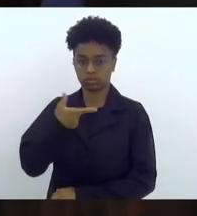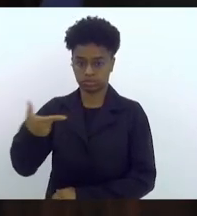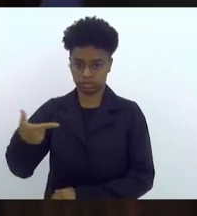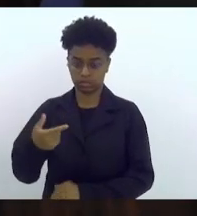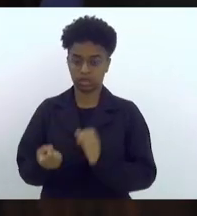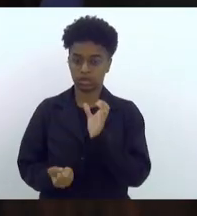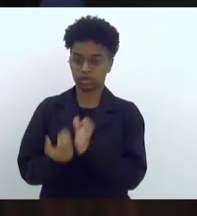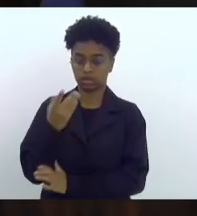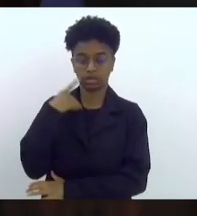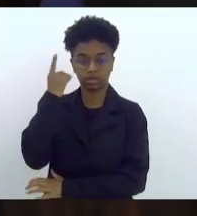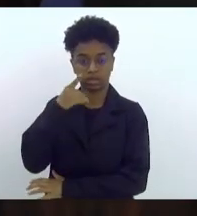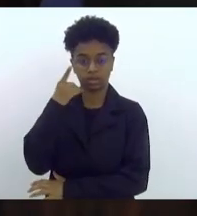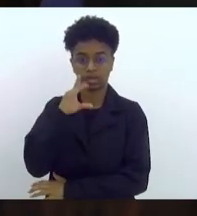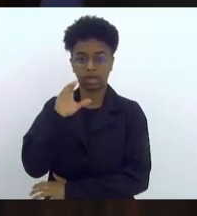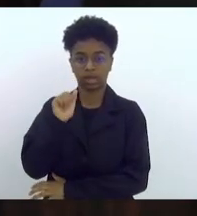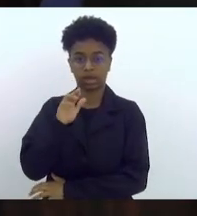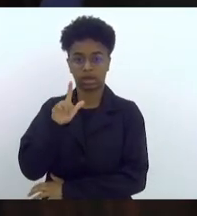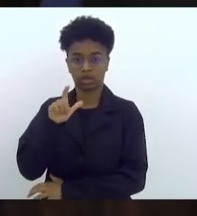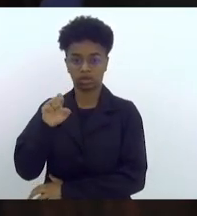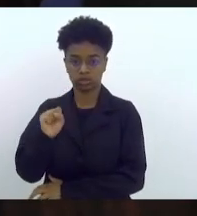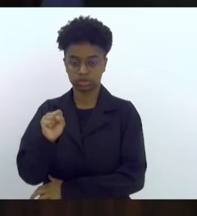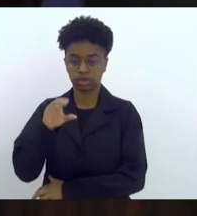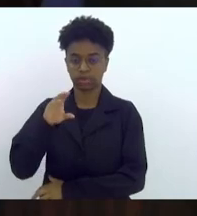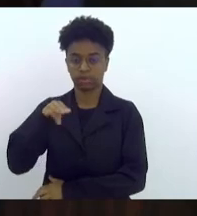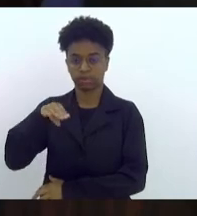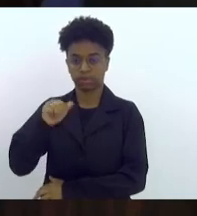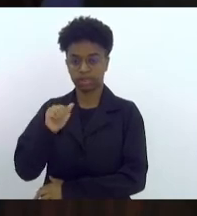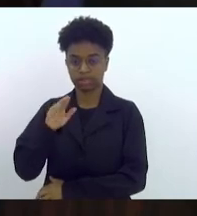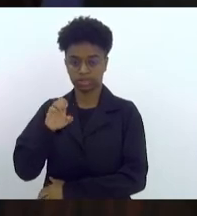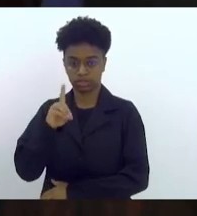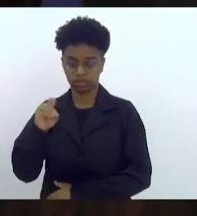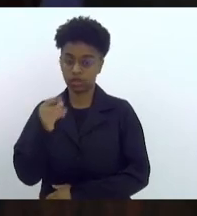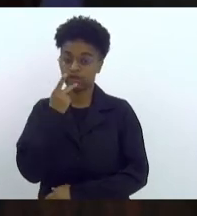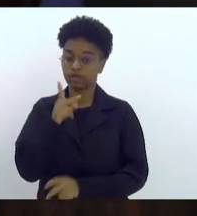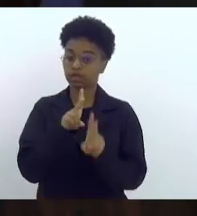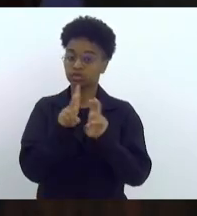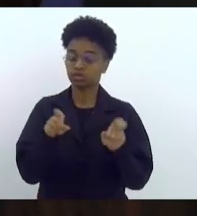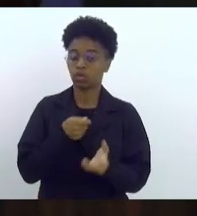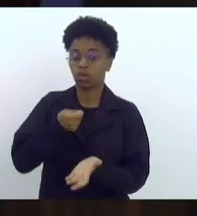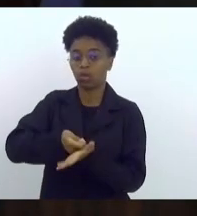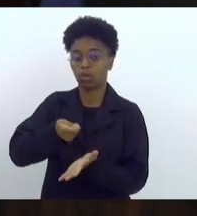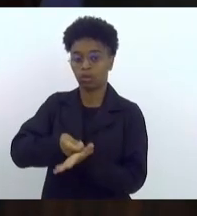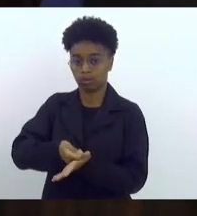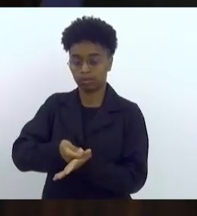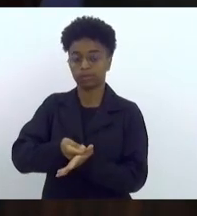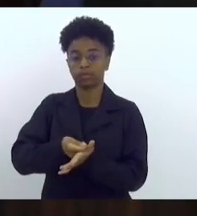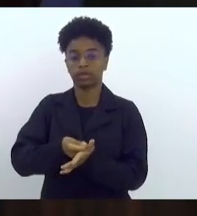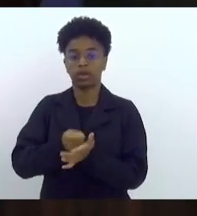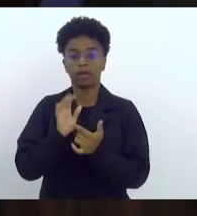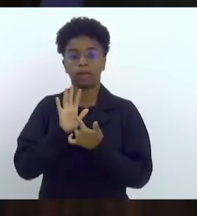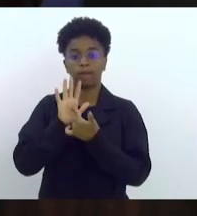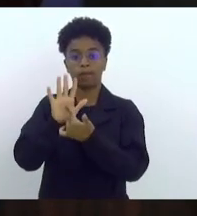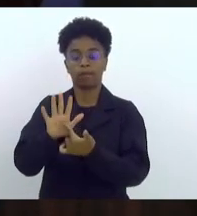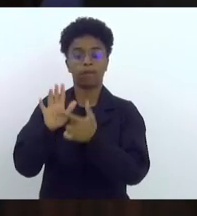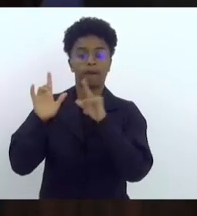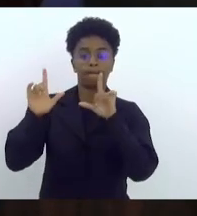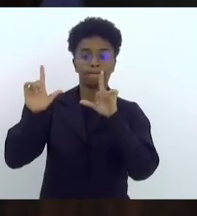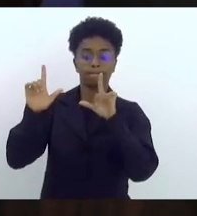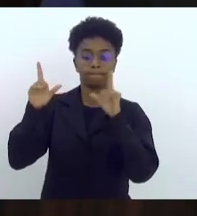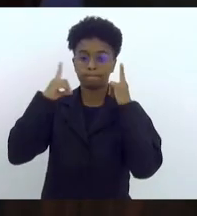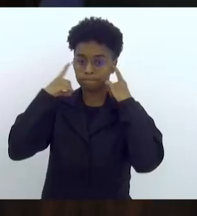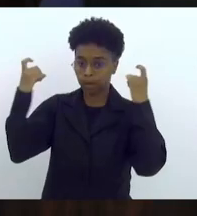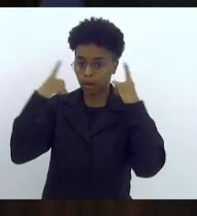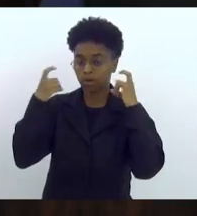de autoria do deputado Carlos Macedo, que dispõe sobre a obrigatoriedade de sinalizadores sonoros e